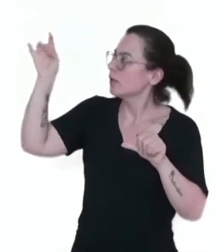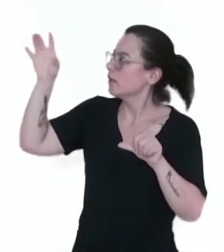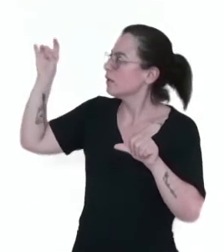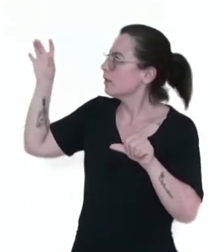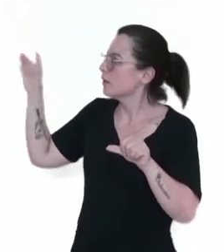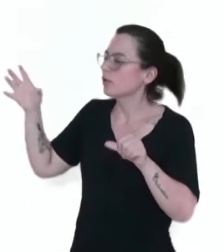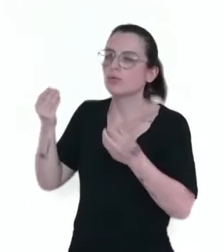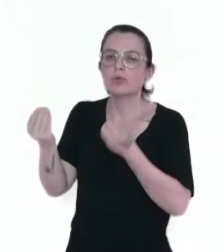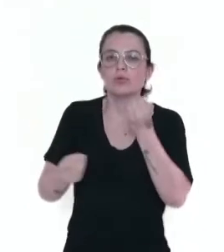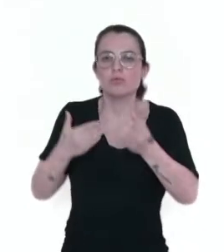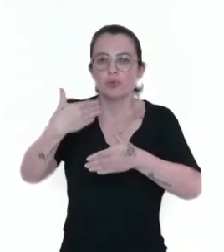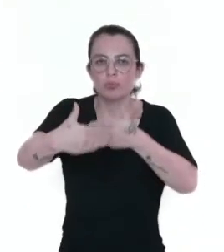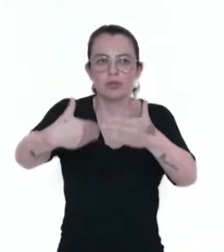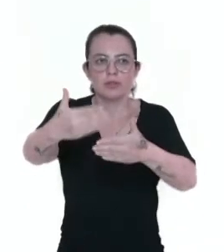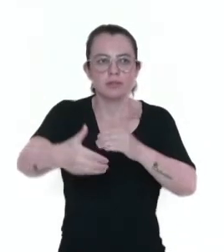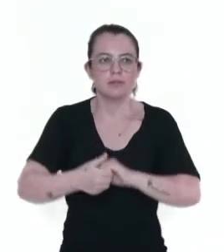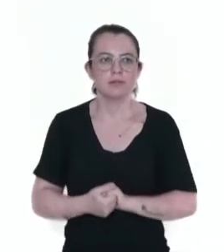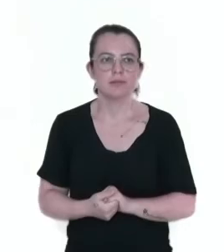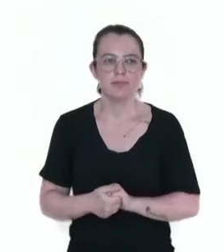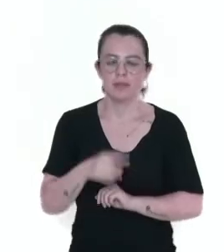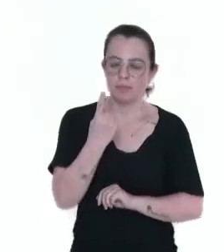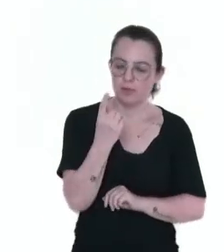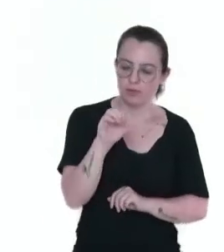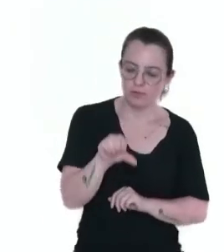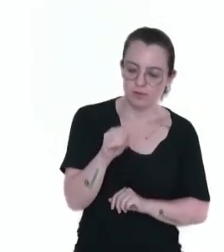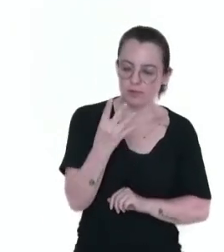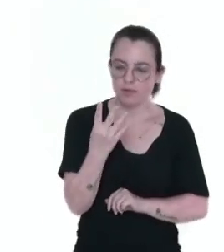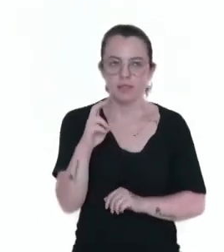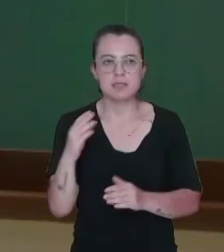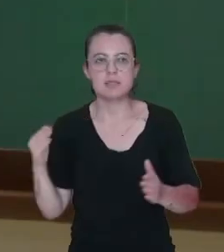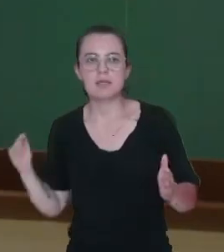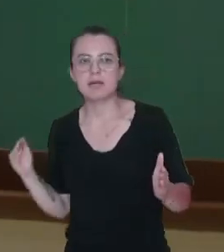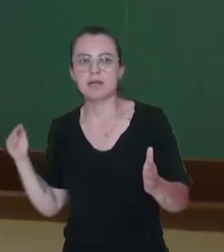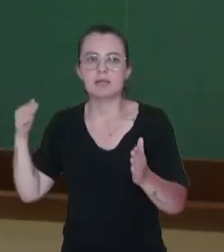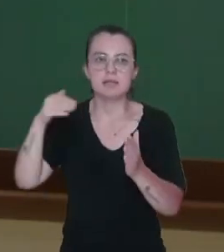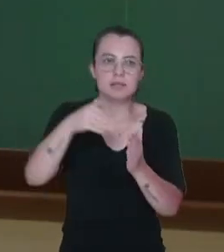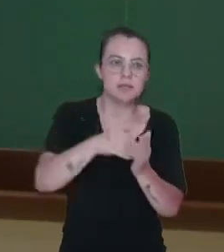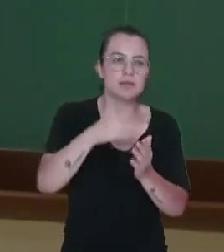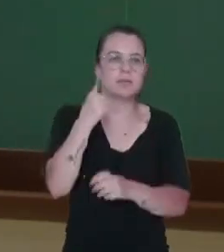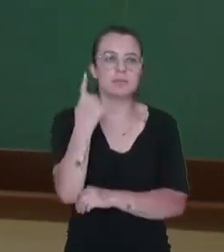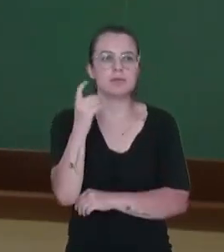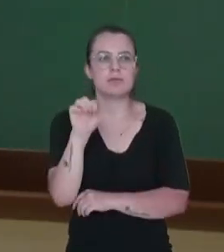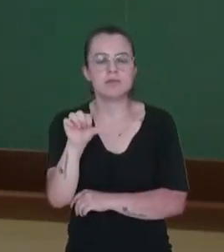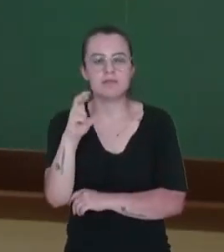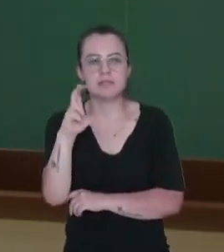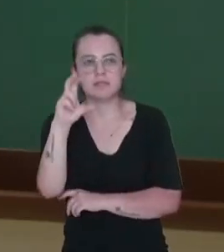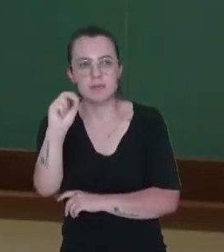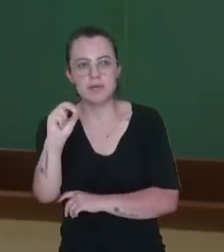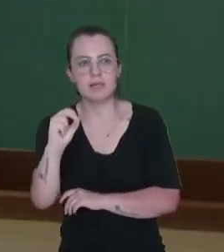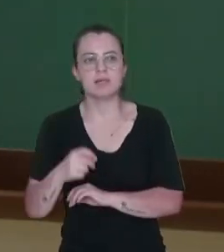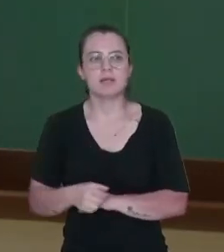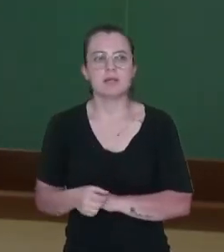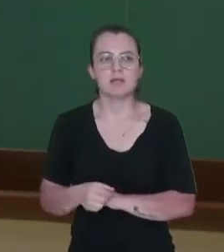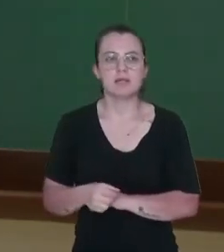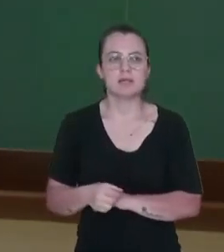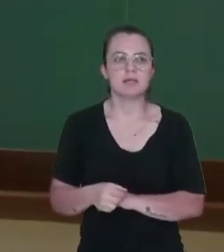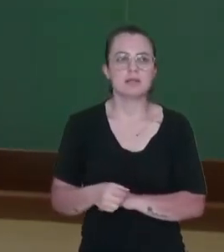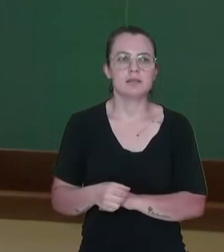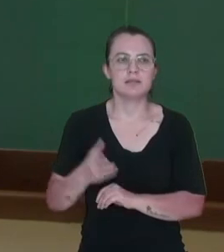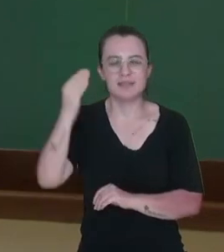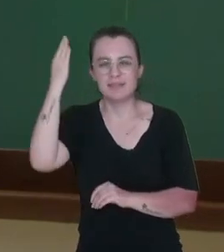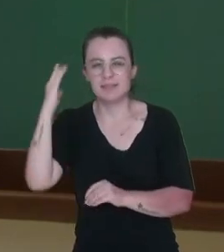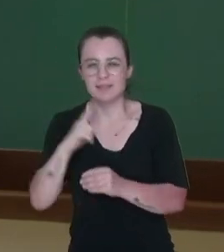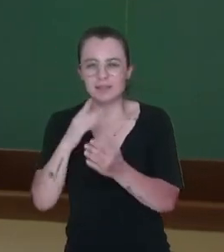regionalizado o Brasil. Então, desde 1945, aí 1950, que aqueles territórios que